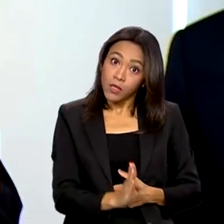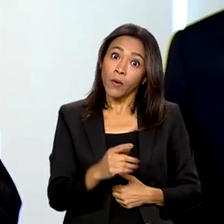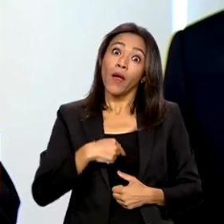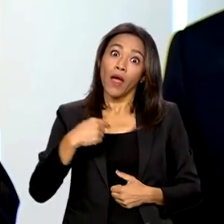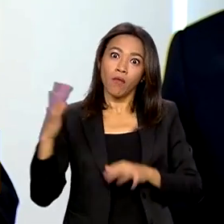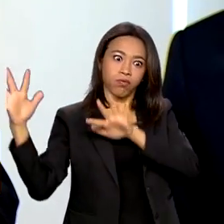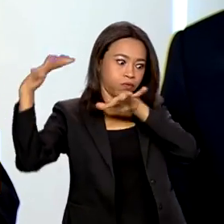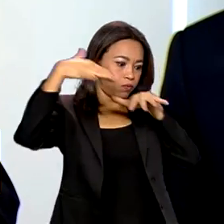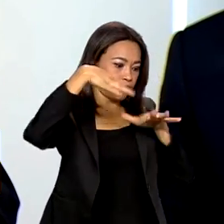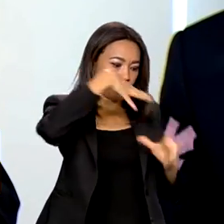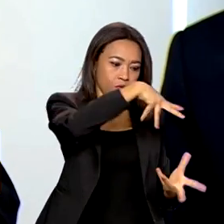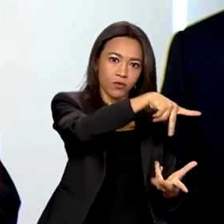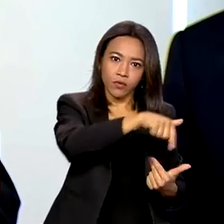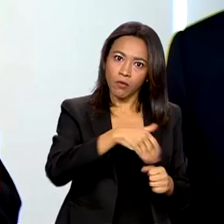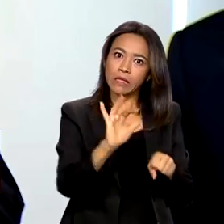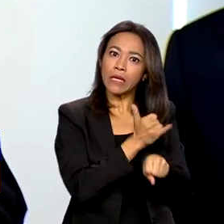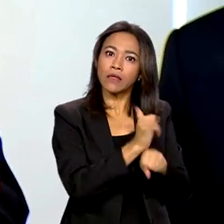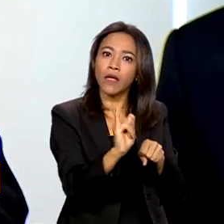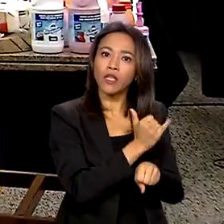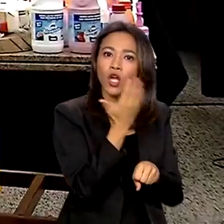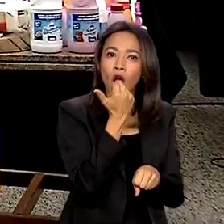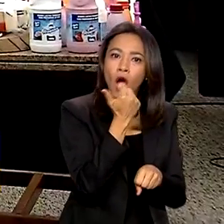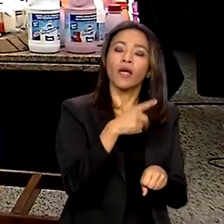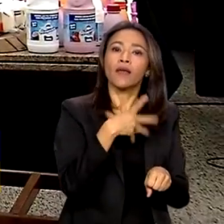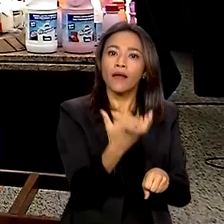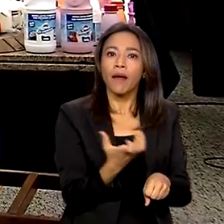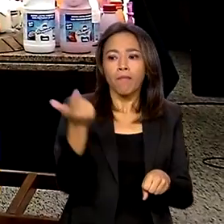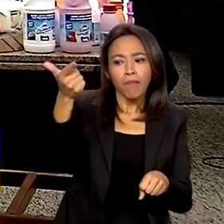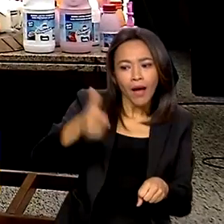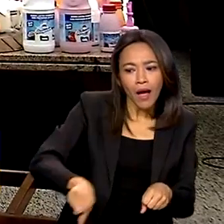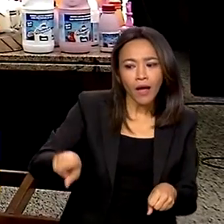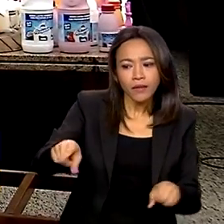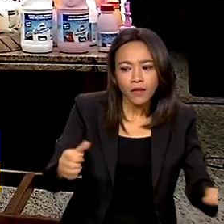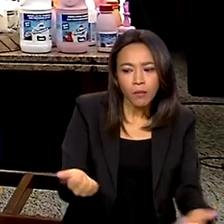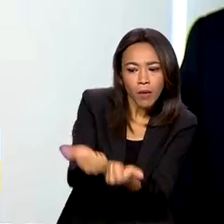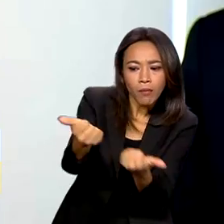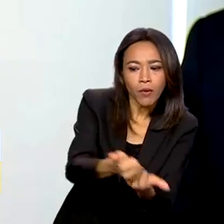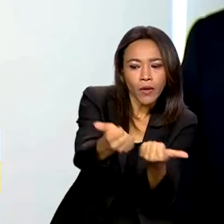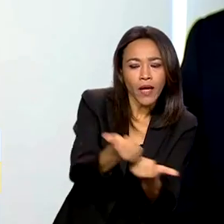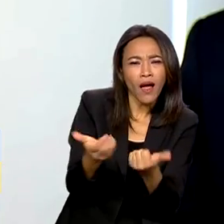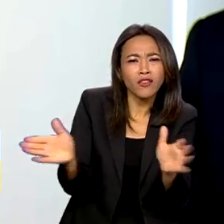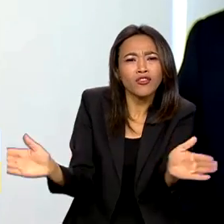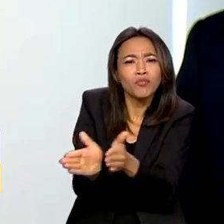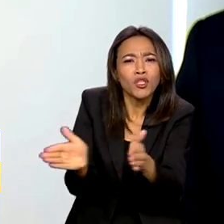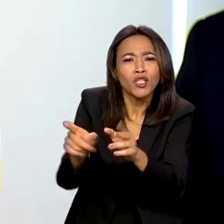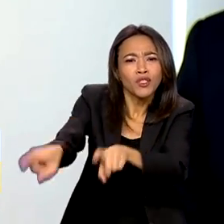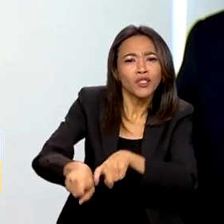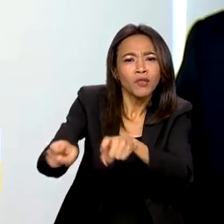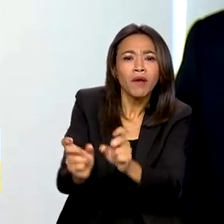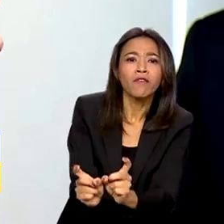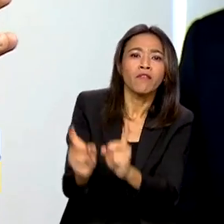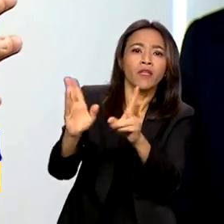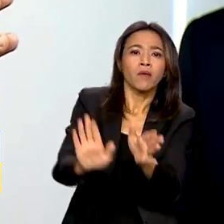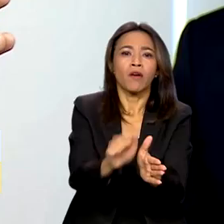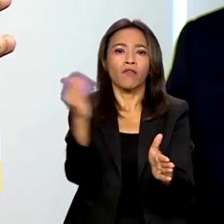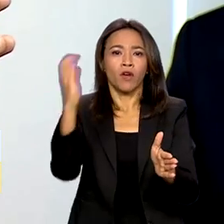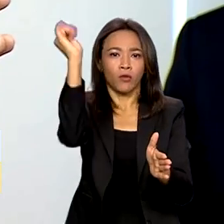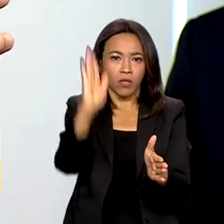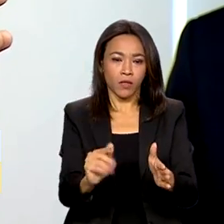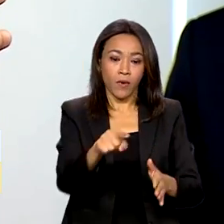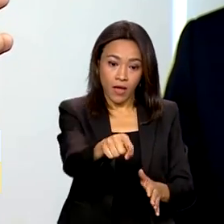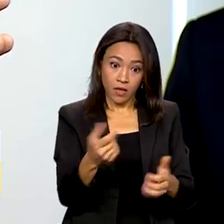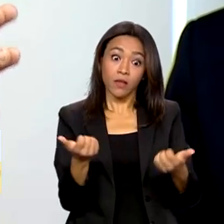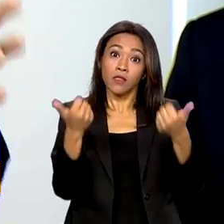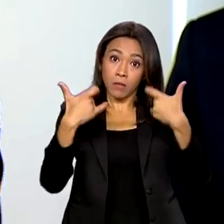o Brasil também planeja ampliar a participação de pequenos produtores nas exportações. Nós temos o Programa Mundial de Alimentos,